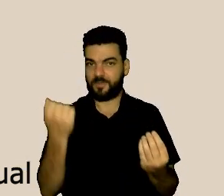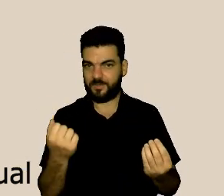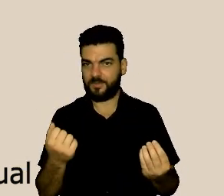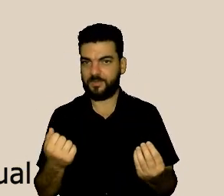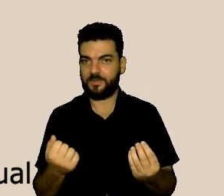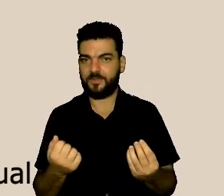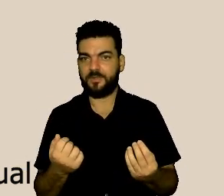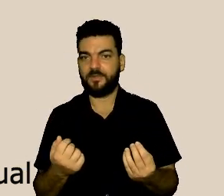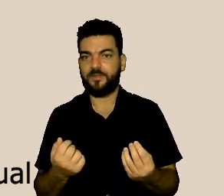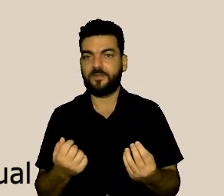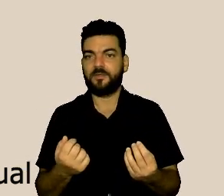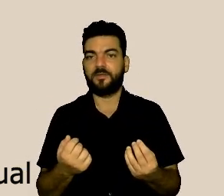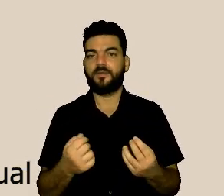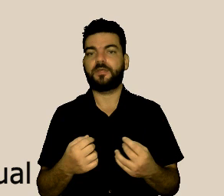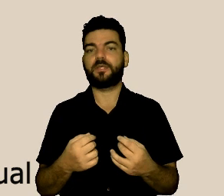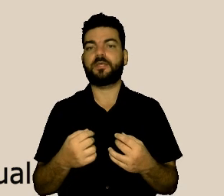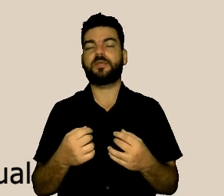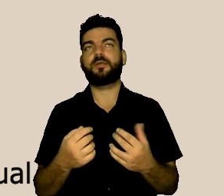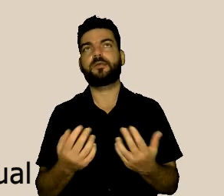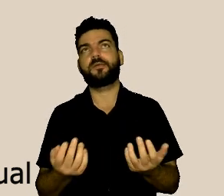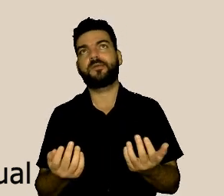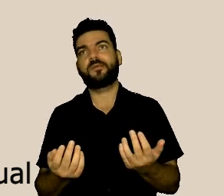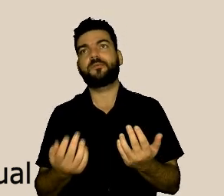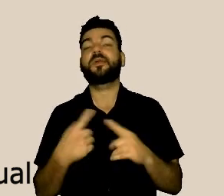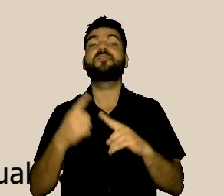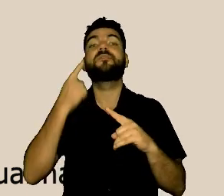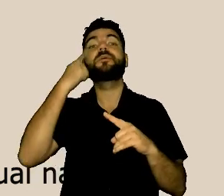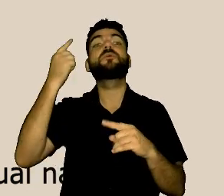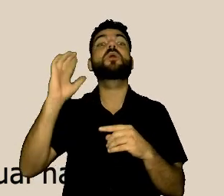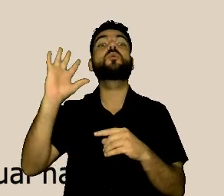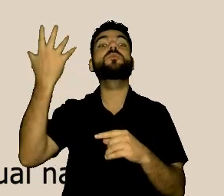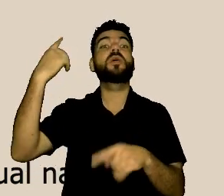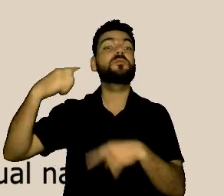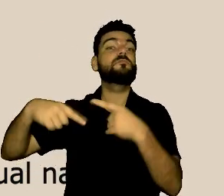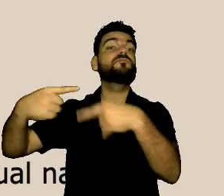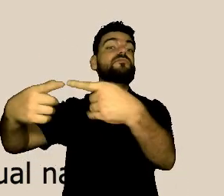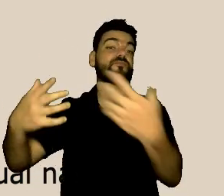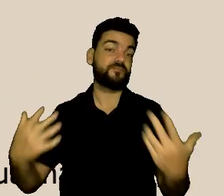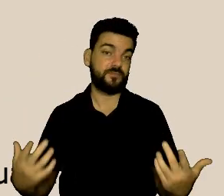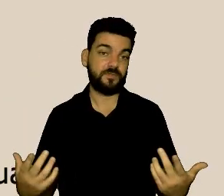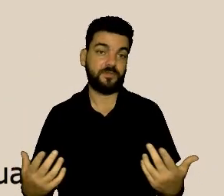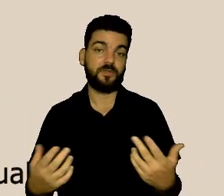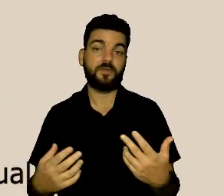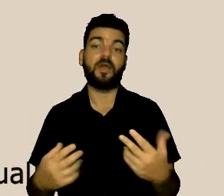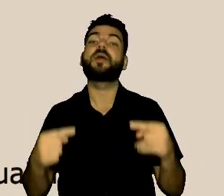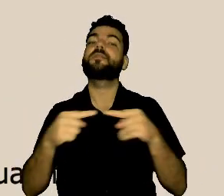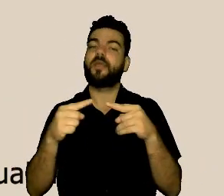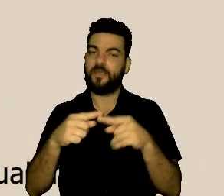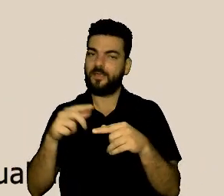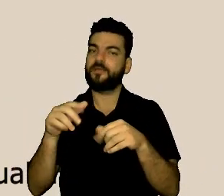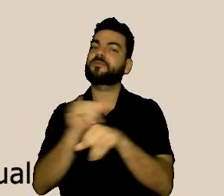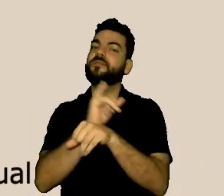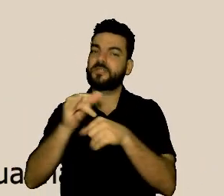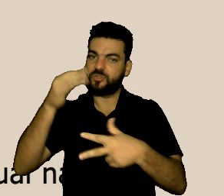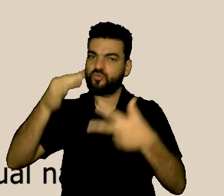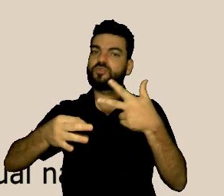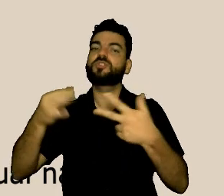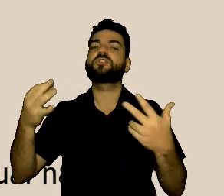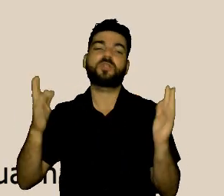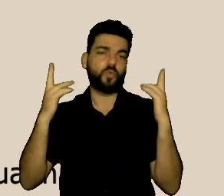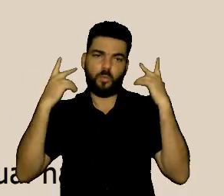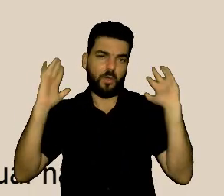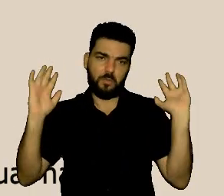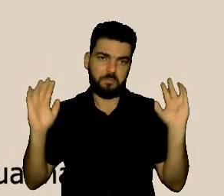jurídica, ela se faz presente, de uma maneira natural, em geral, o conflito, ele tem um